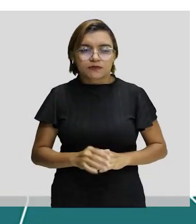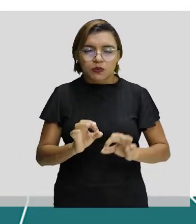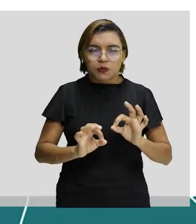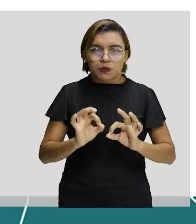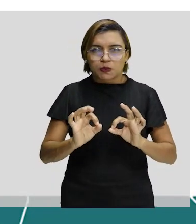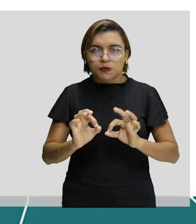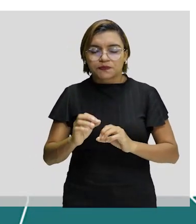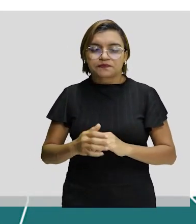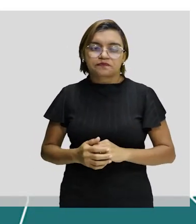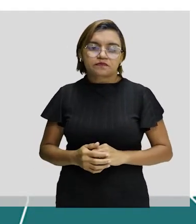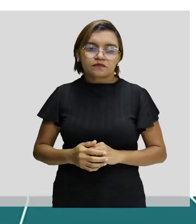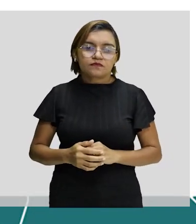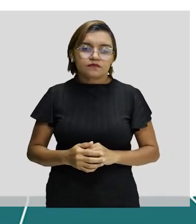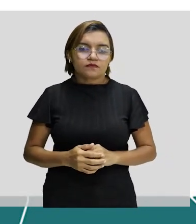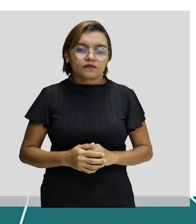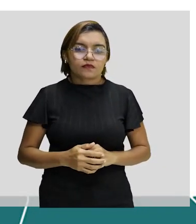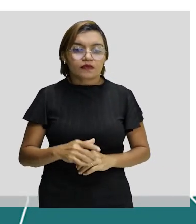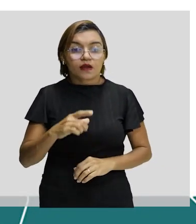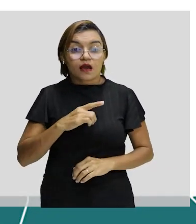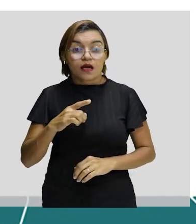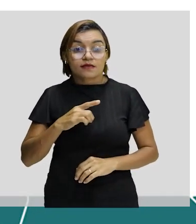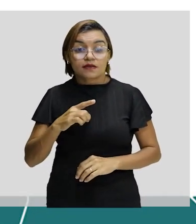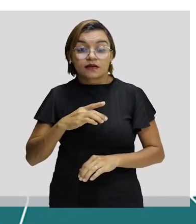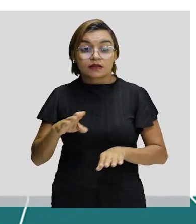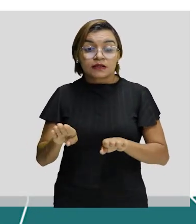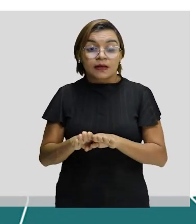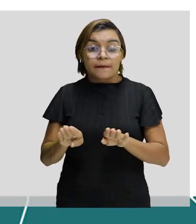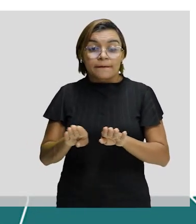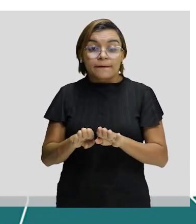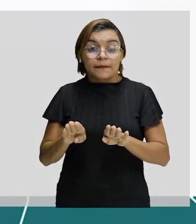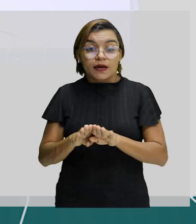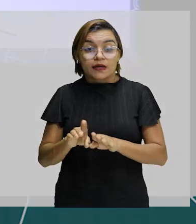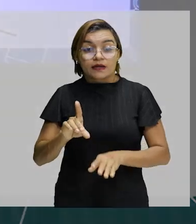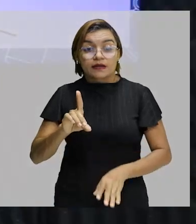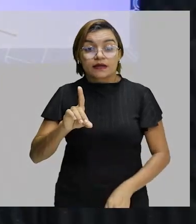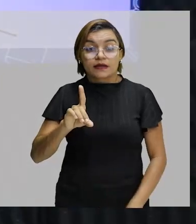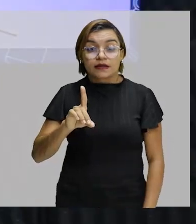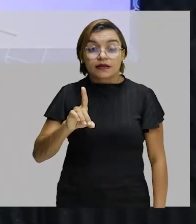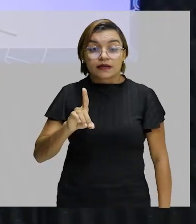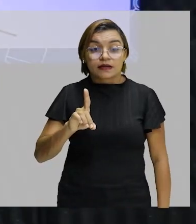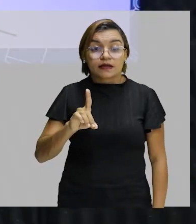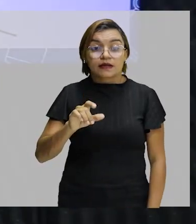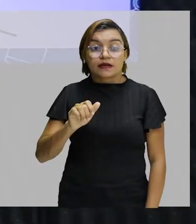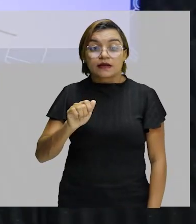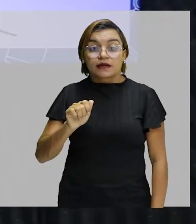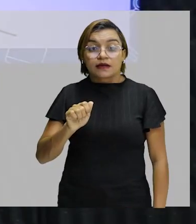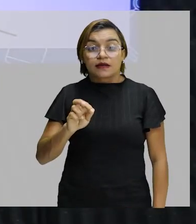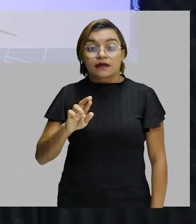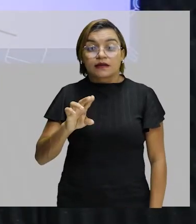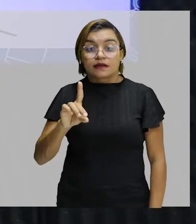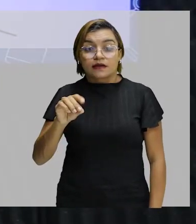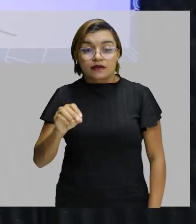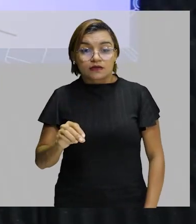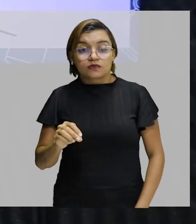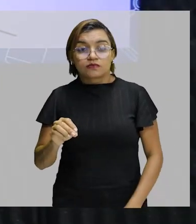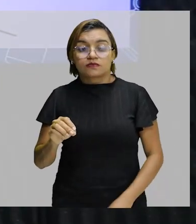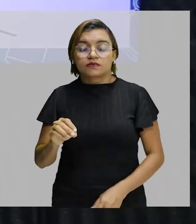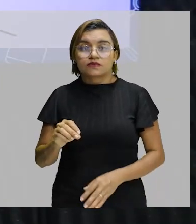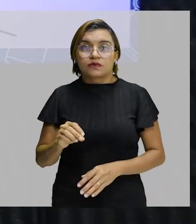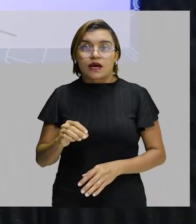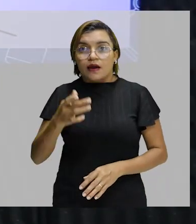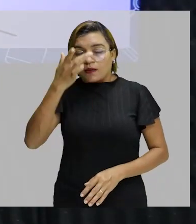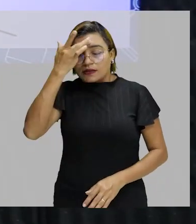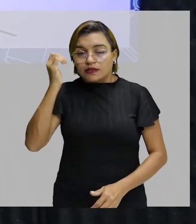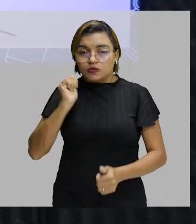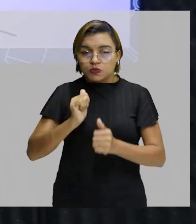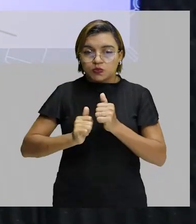E nós temos o arremesso de dardo, o lançamento de dardo. O atleta corre para uma raia aqui de 36